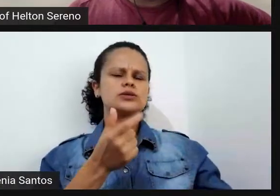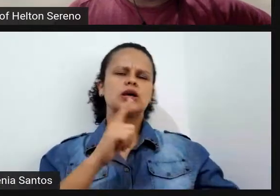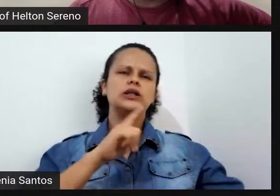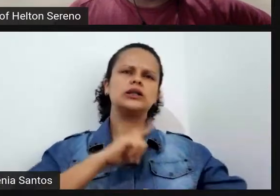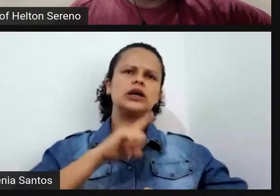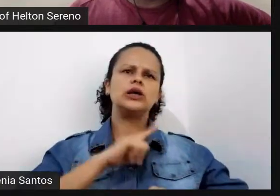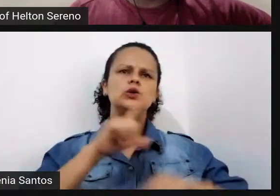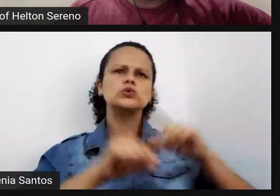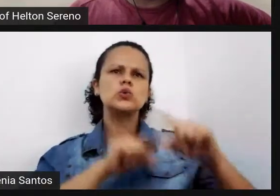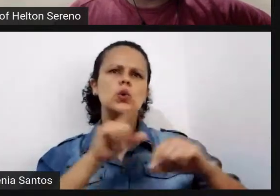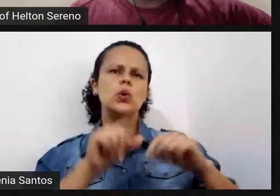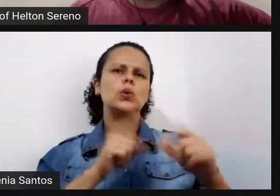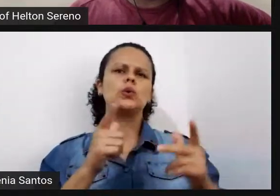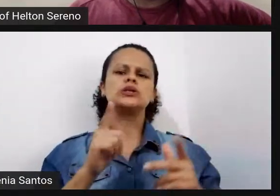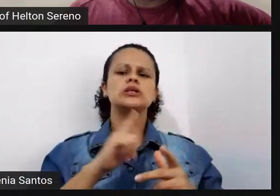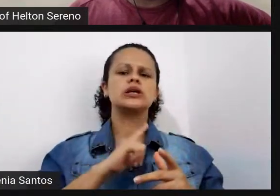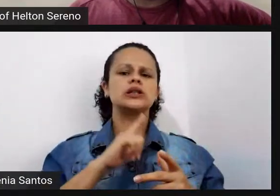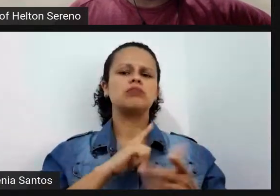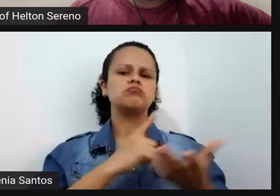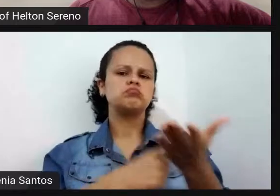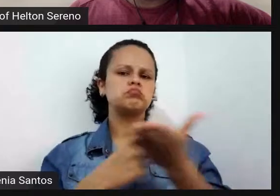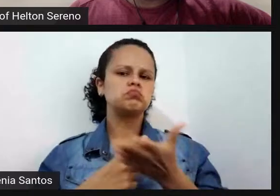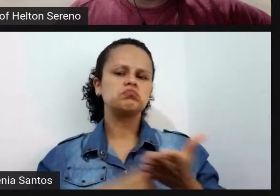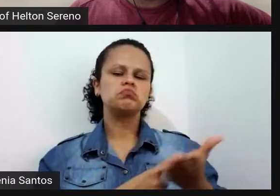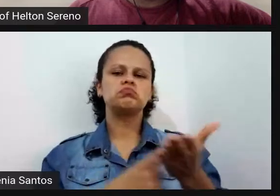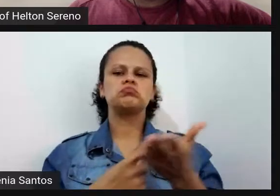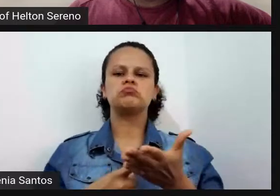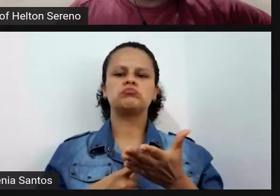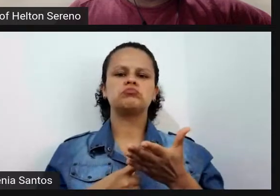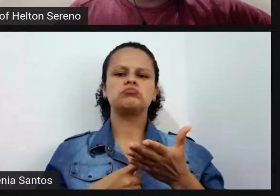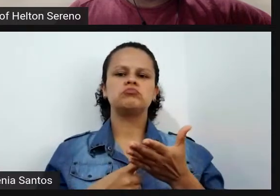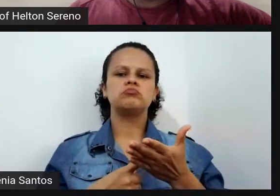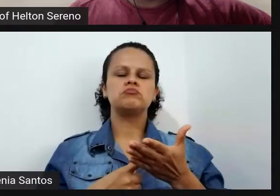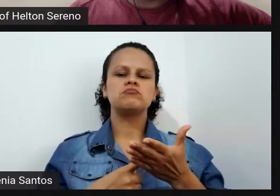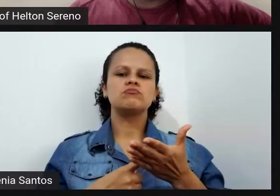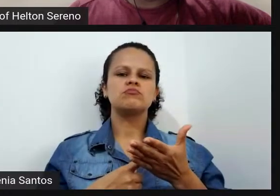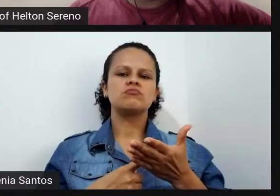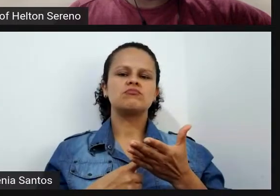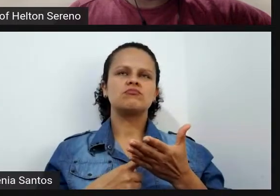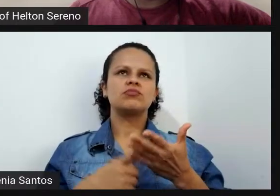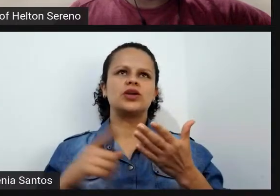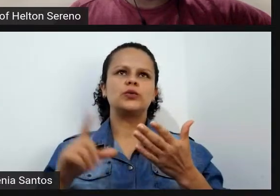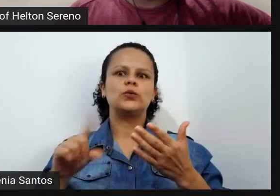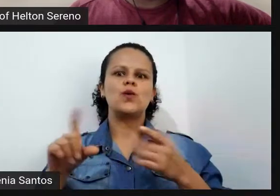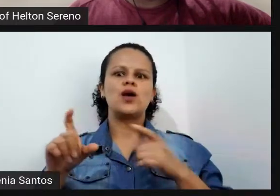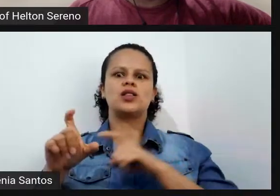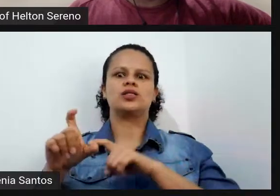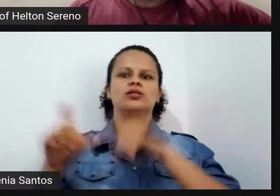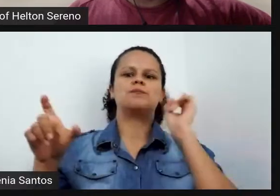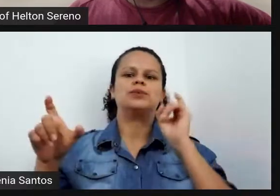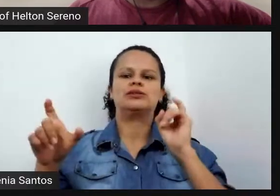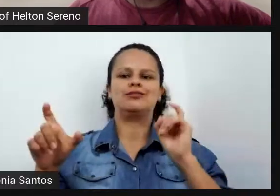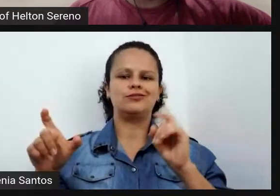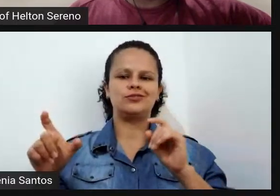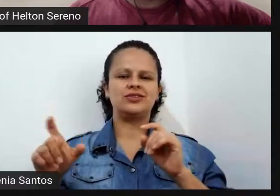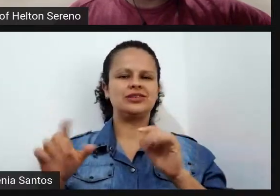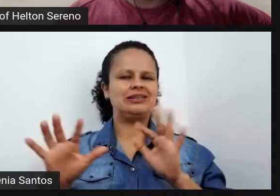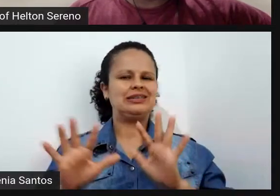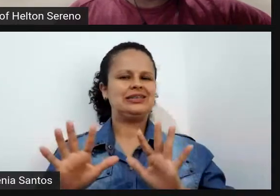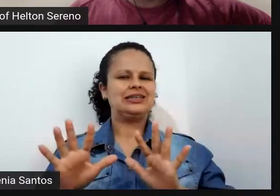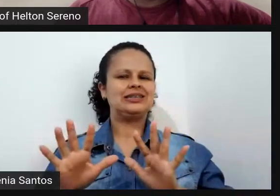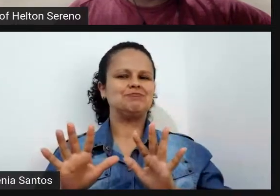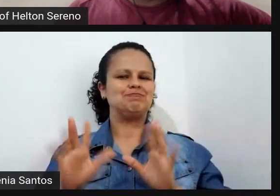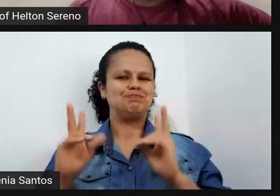decisões de maneira independente dos PCC não independente falar independente é uma expressão ruim